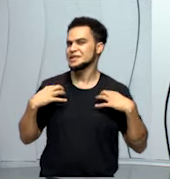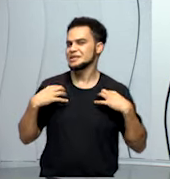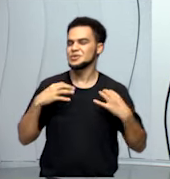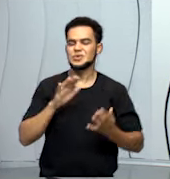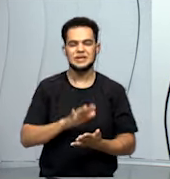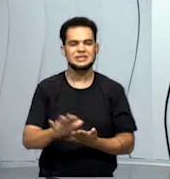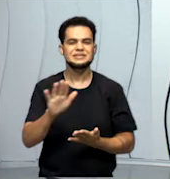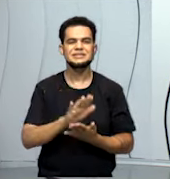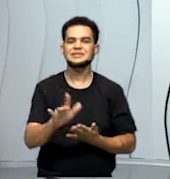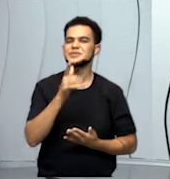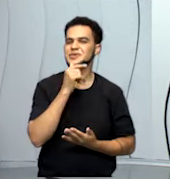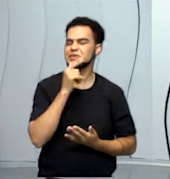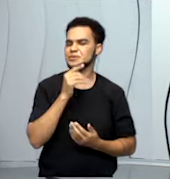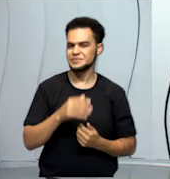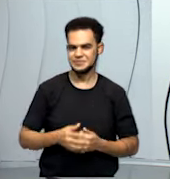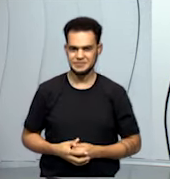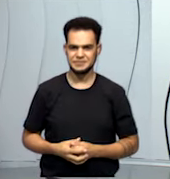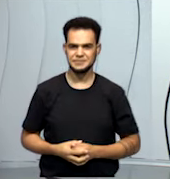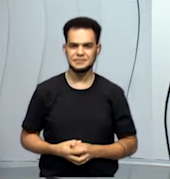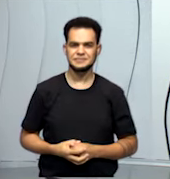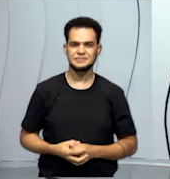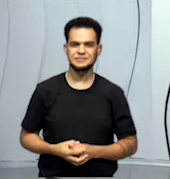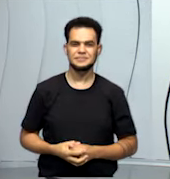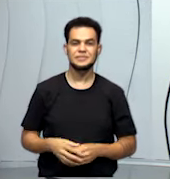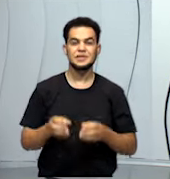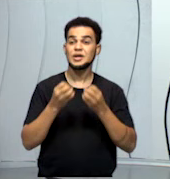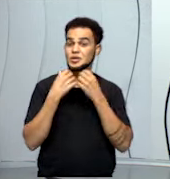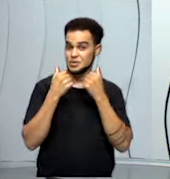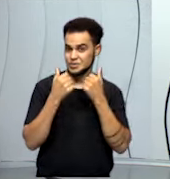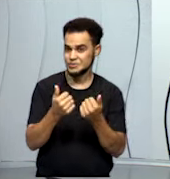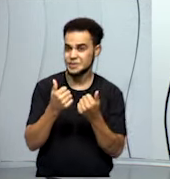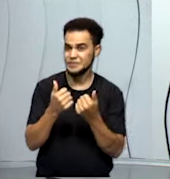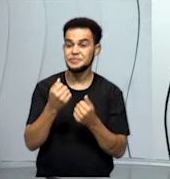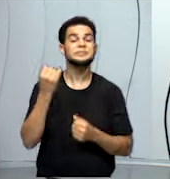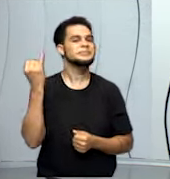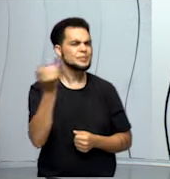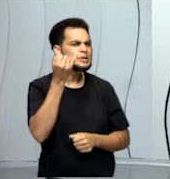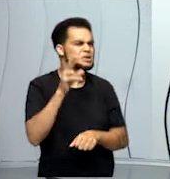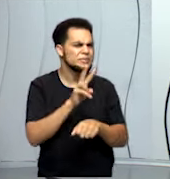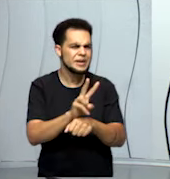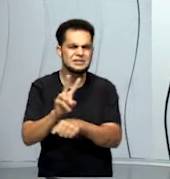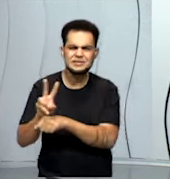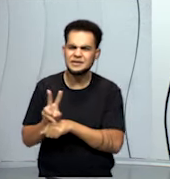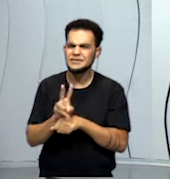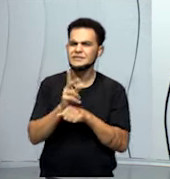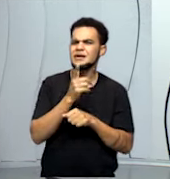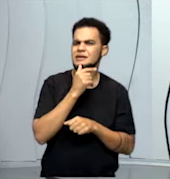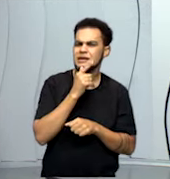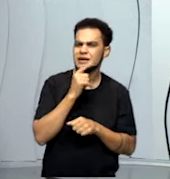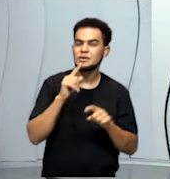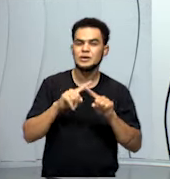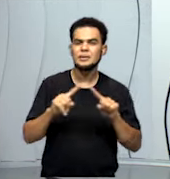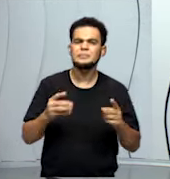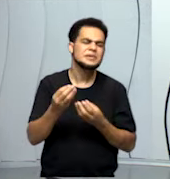envolvida na produção. Quando eu consumo, quando eu compro uma camiseta, eu estou gastando água.